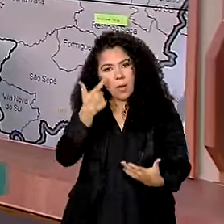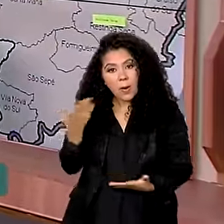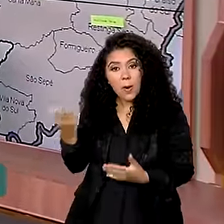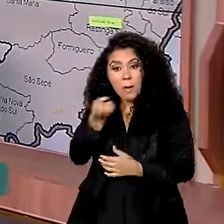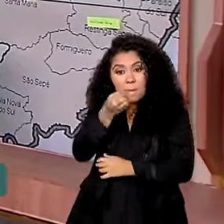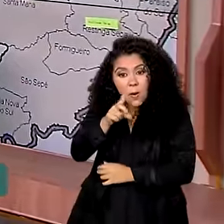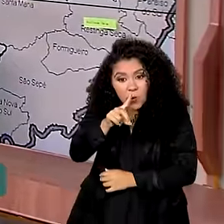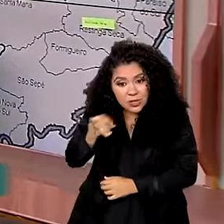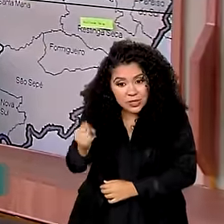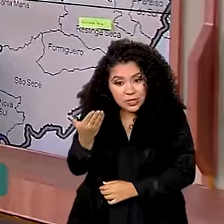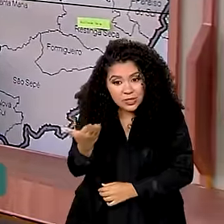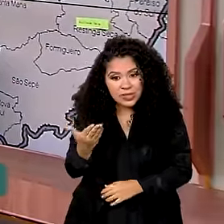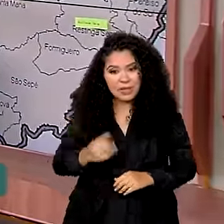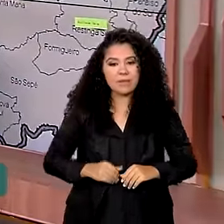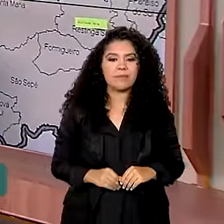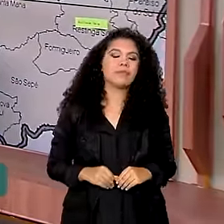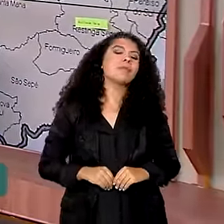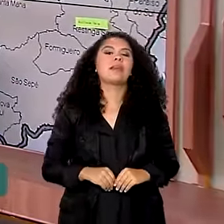bom dia. com você.